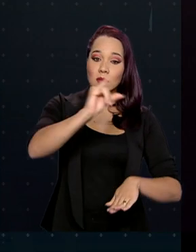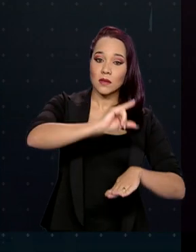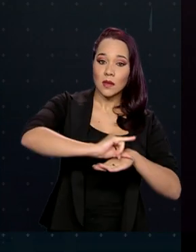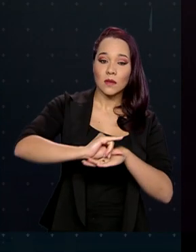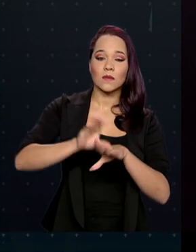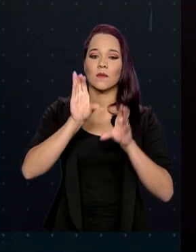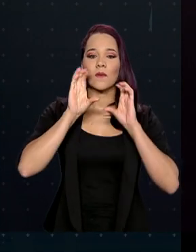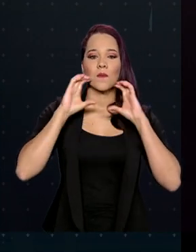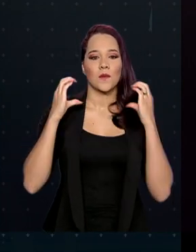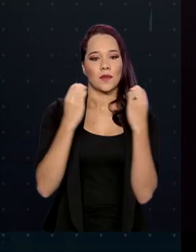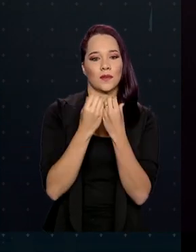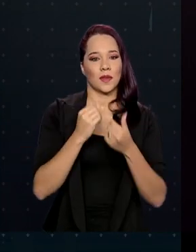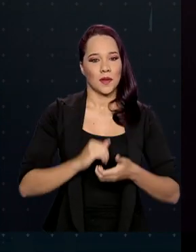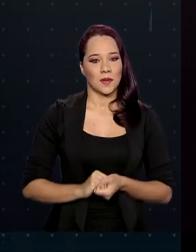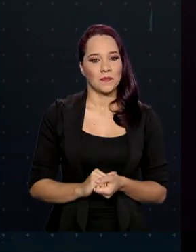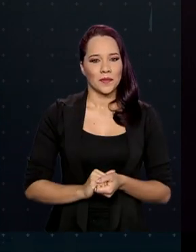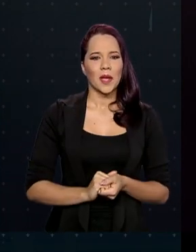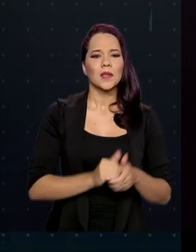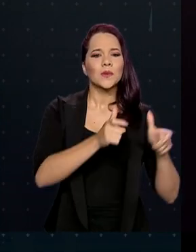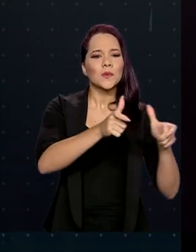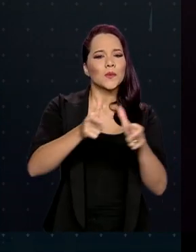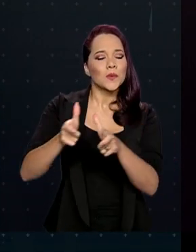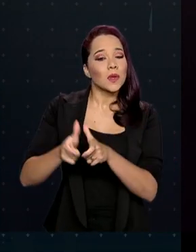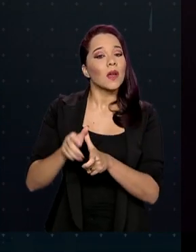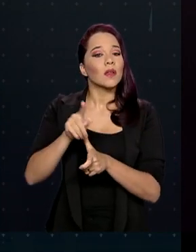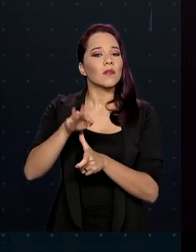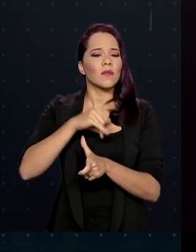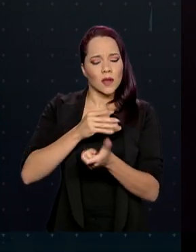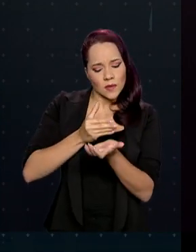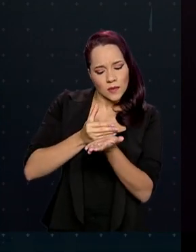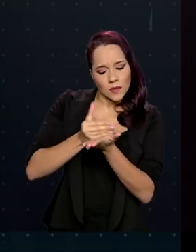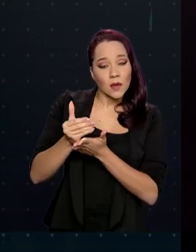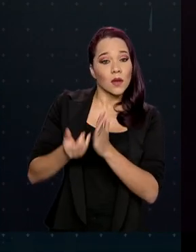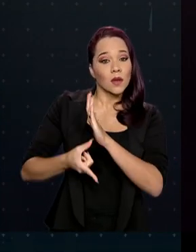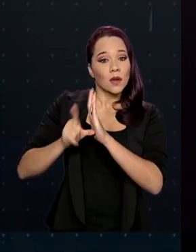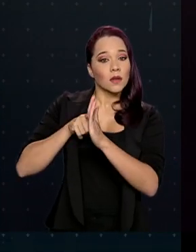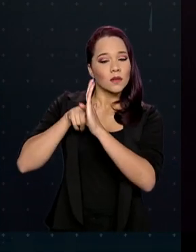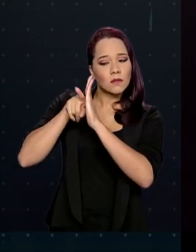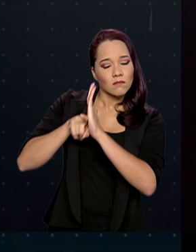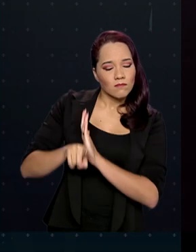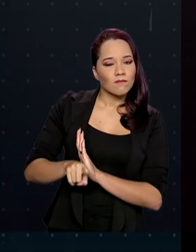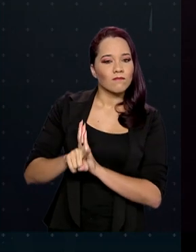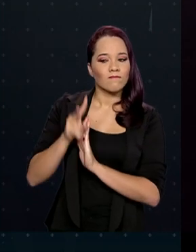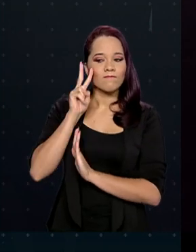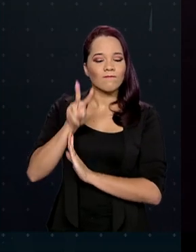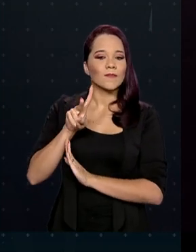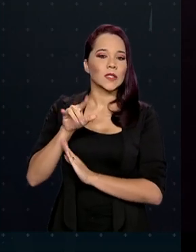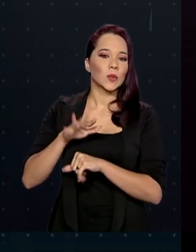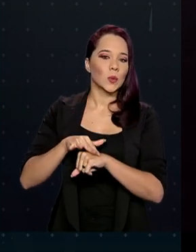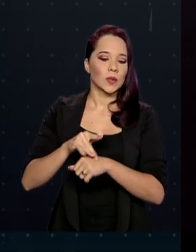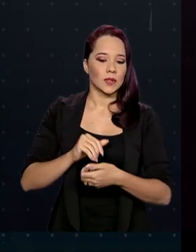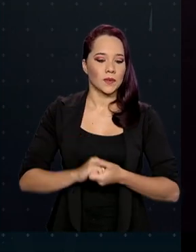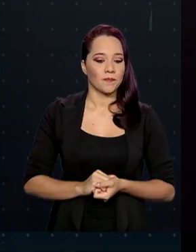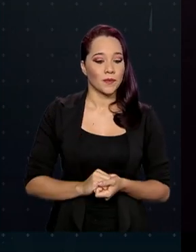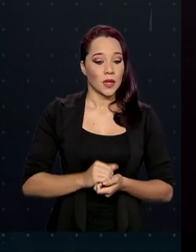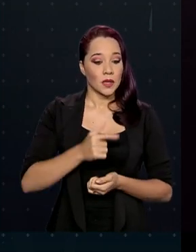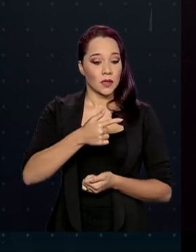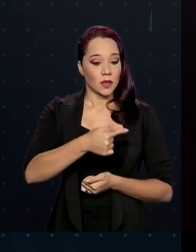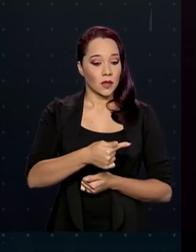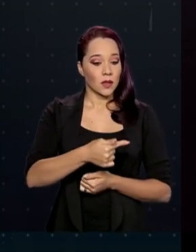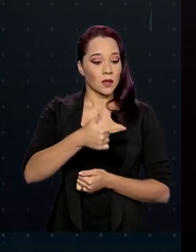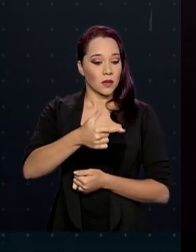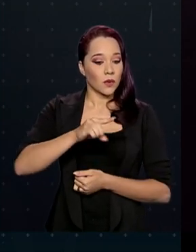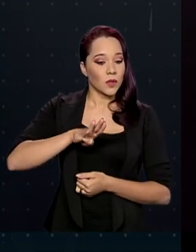comunitários. É nesses locais onde se faz a triagem precoce da doença. 72,5 bilhões foram